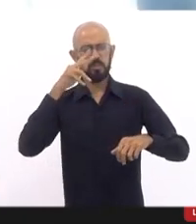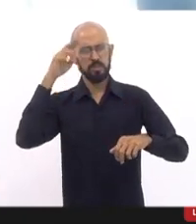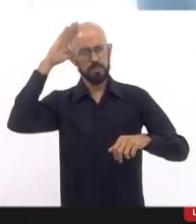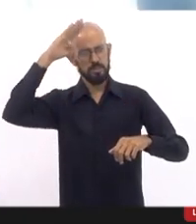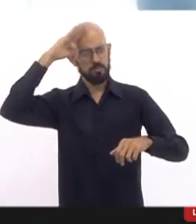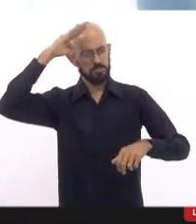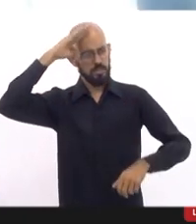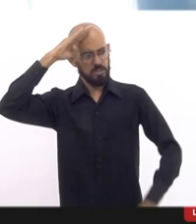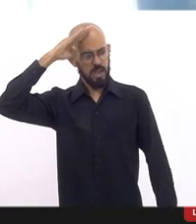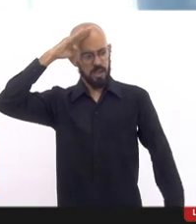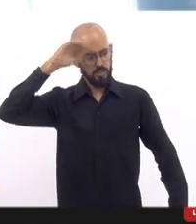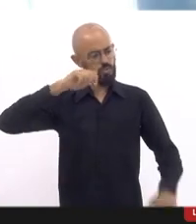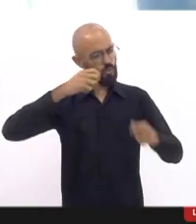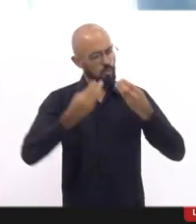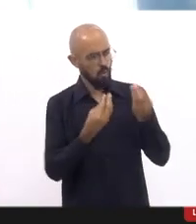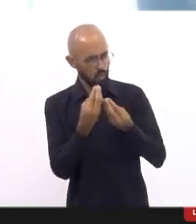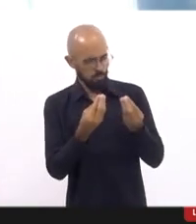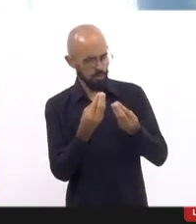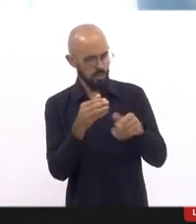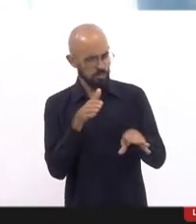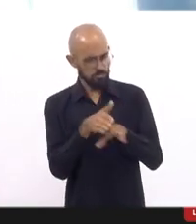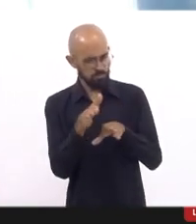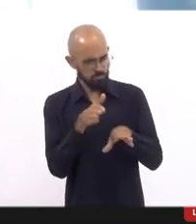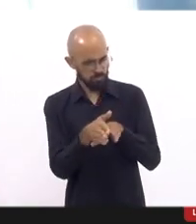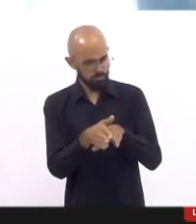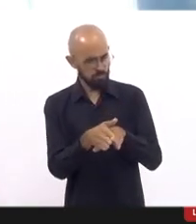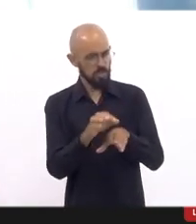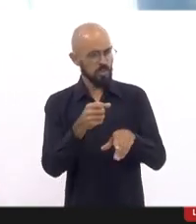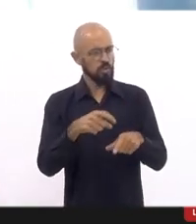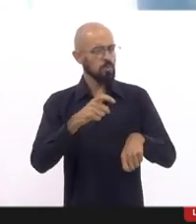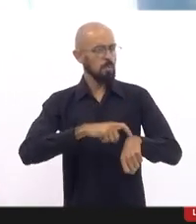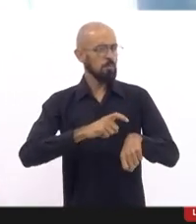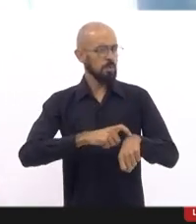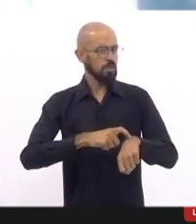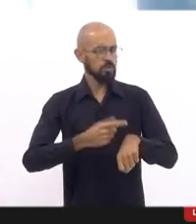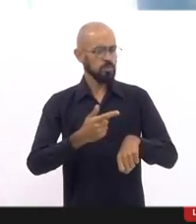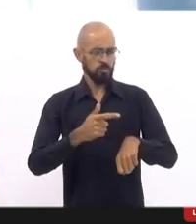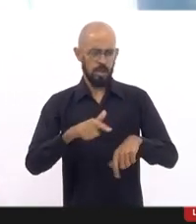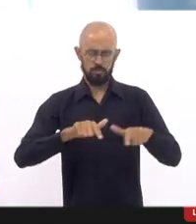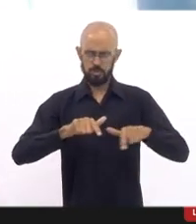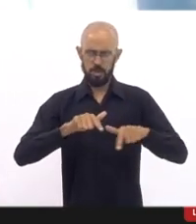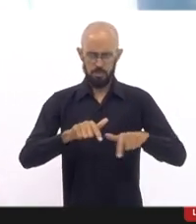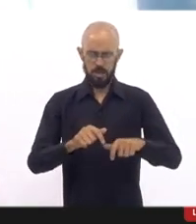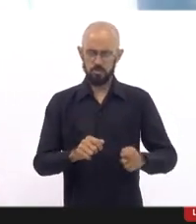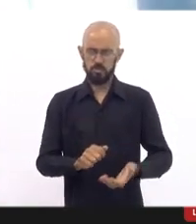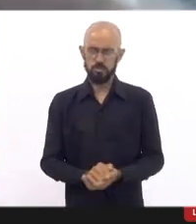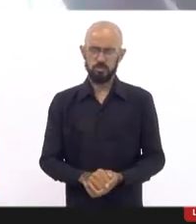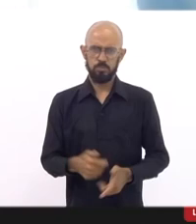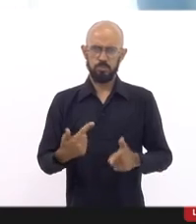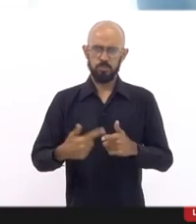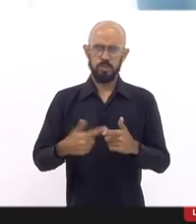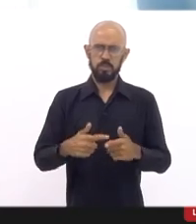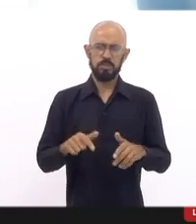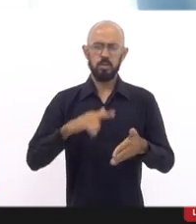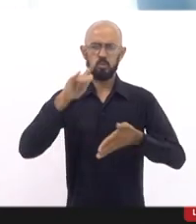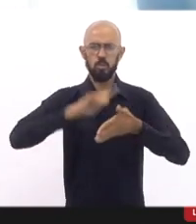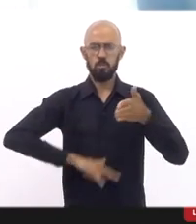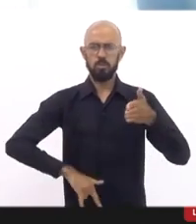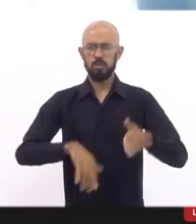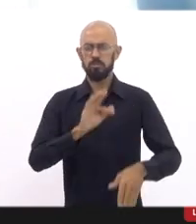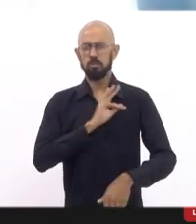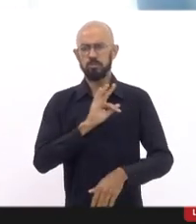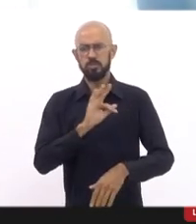fora de serviço, como eles devem agir quando tem a arma na cintura e a carteira de policial. Um protocolo